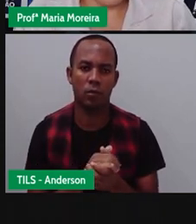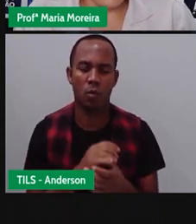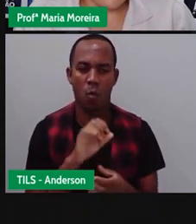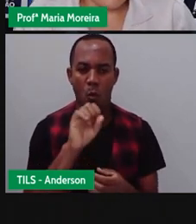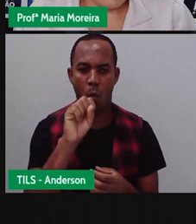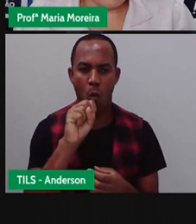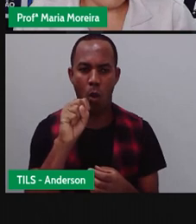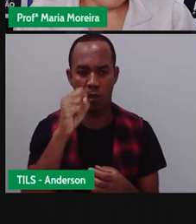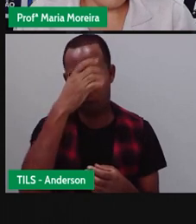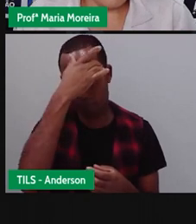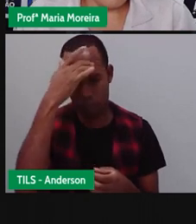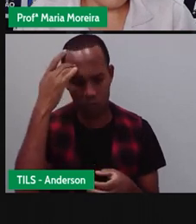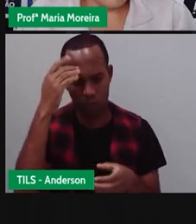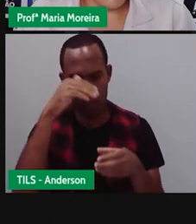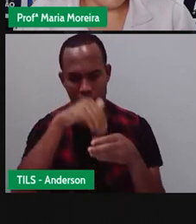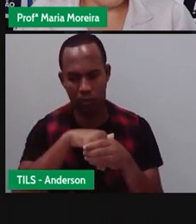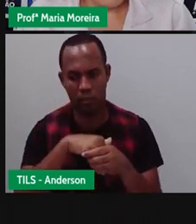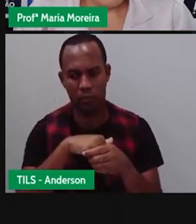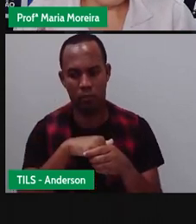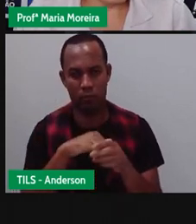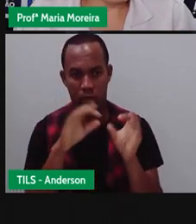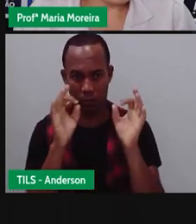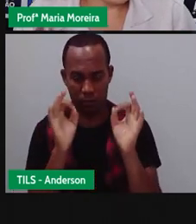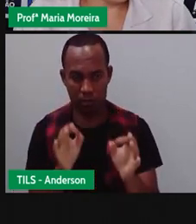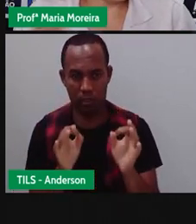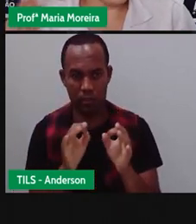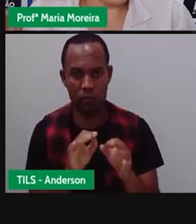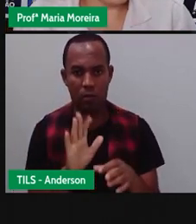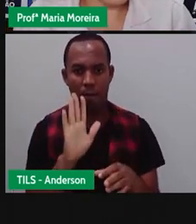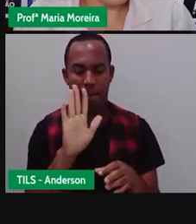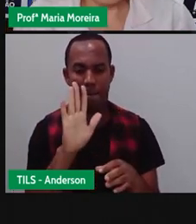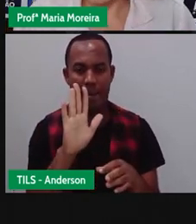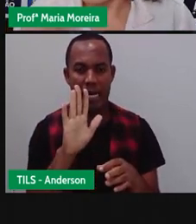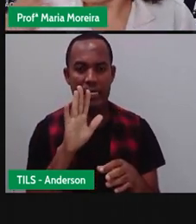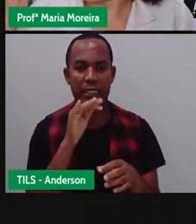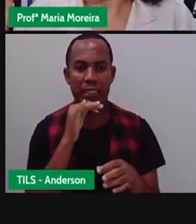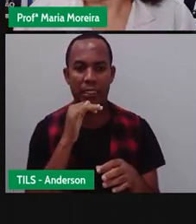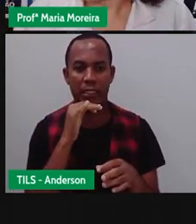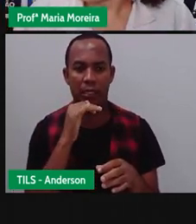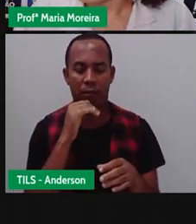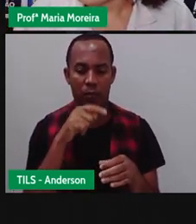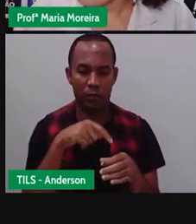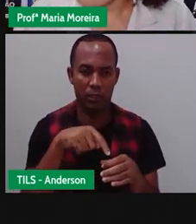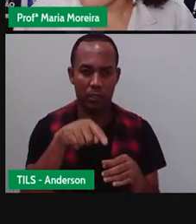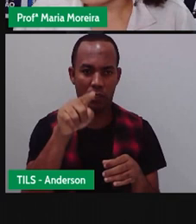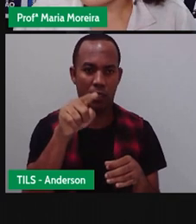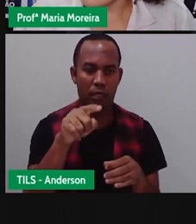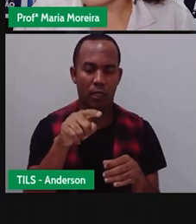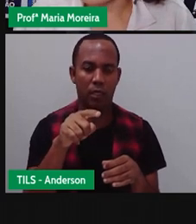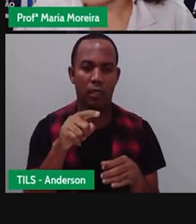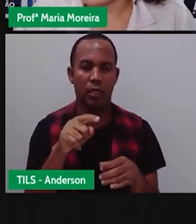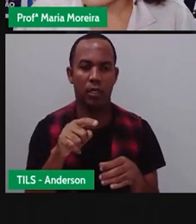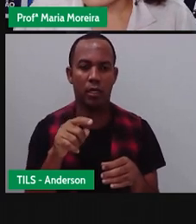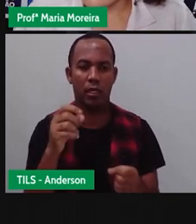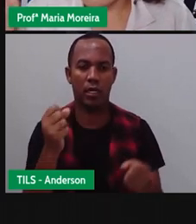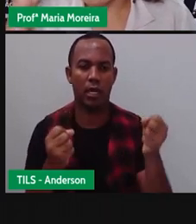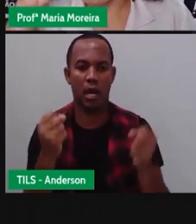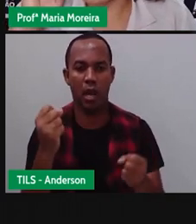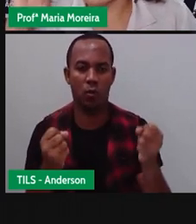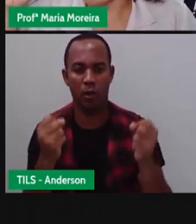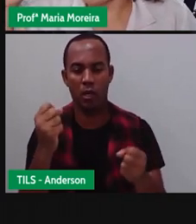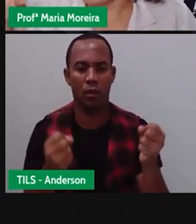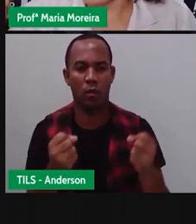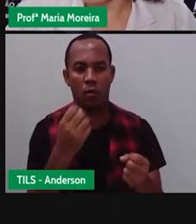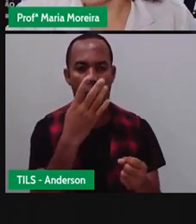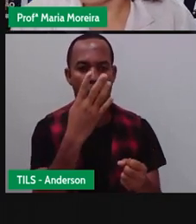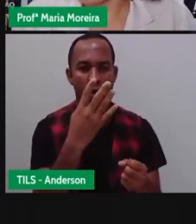oito pessoas, certo? Para sair em quatro carros. E aí eu